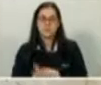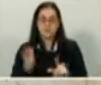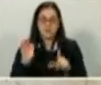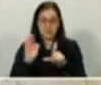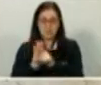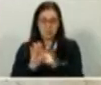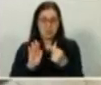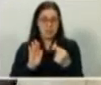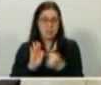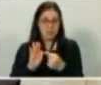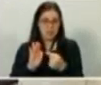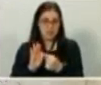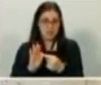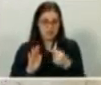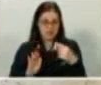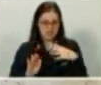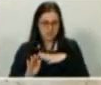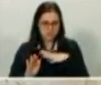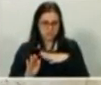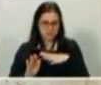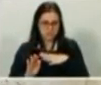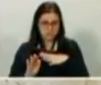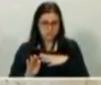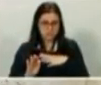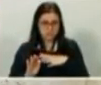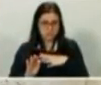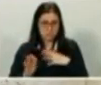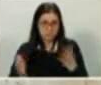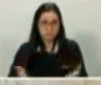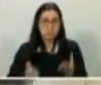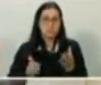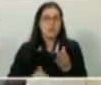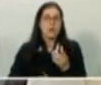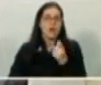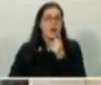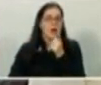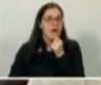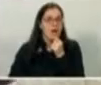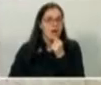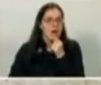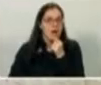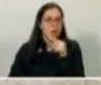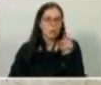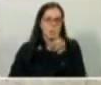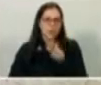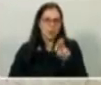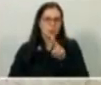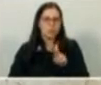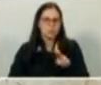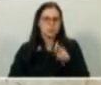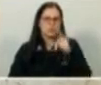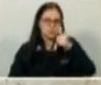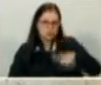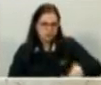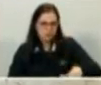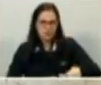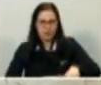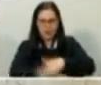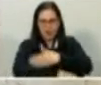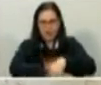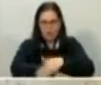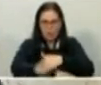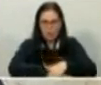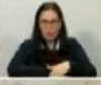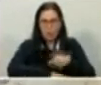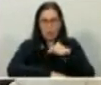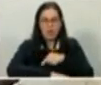que instituiu na cidade o reuso da água para lavagem de ruas. Até hoje, São Paulo lava as ruas com água de